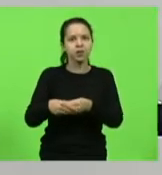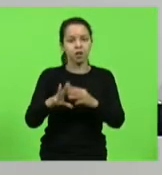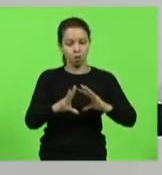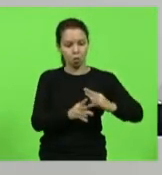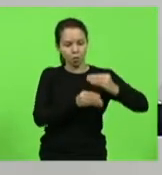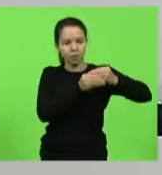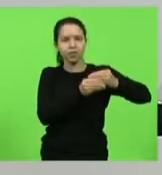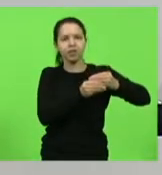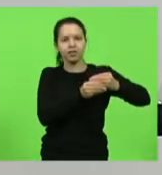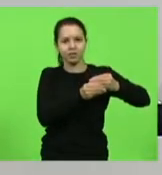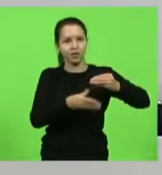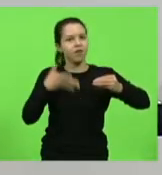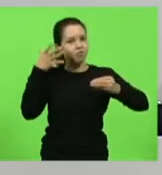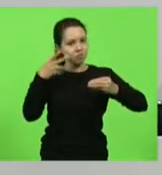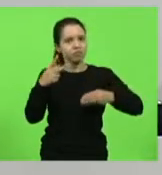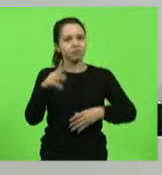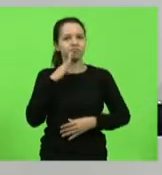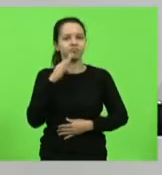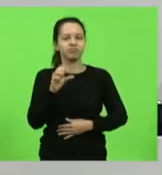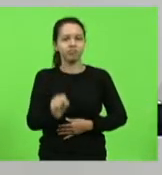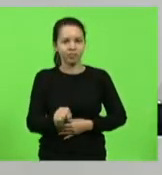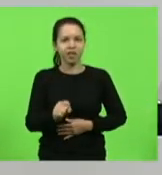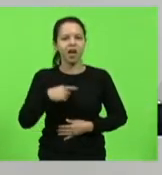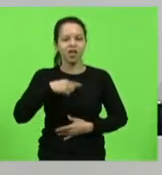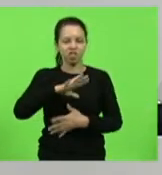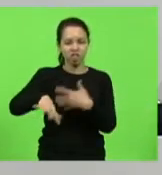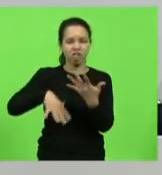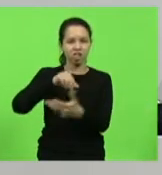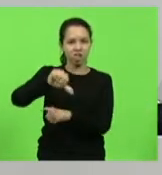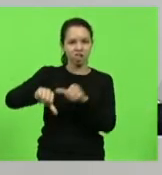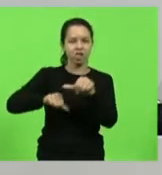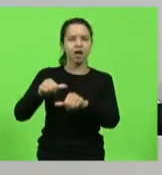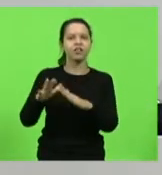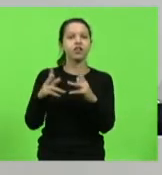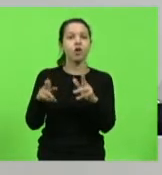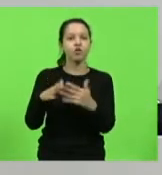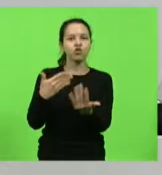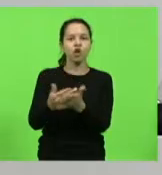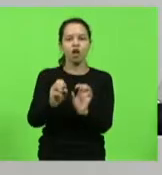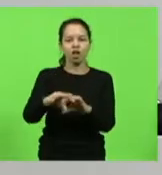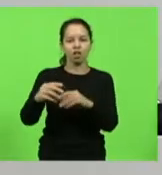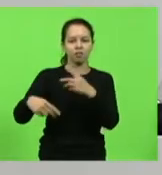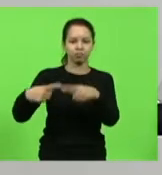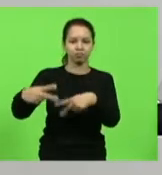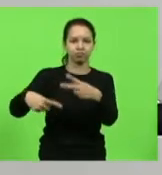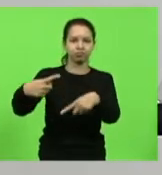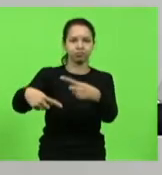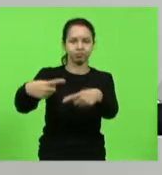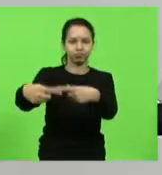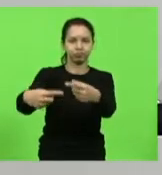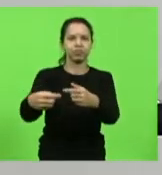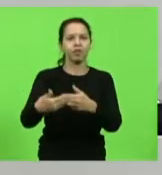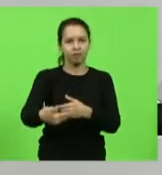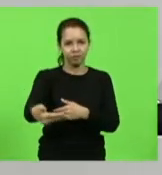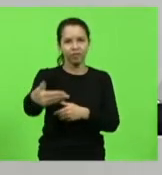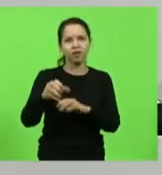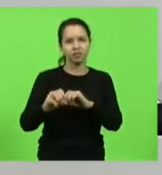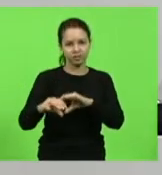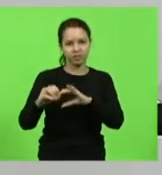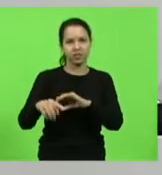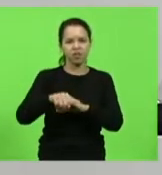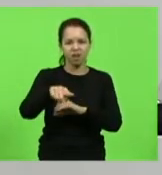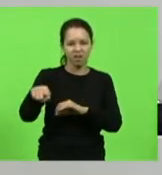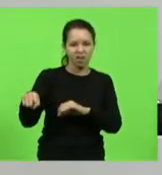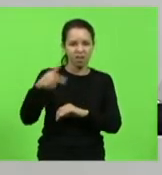senhor, dizendo que a desgraça faz escola. Tudo aquilo que é ruim, ela acaba servindo de lição para alguém, o malfeitor, ele